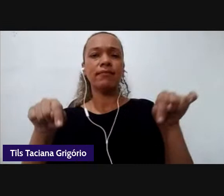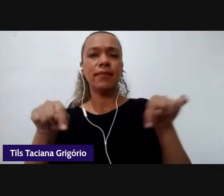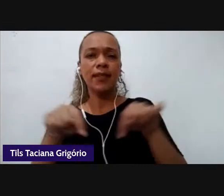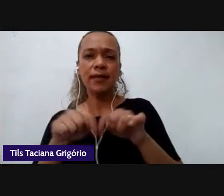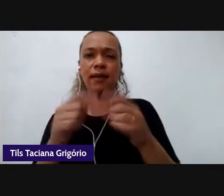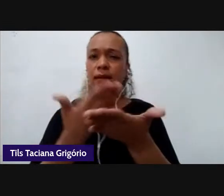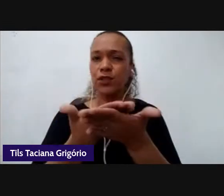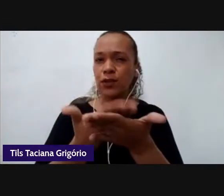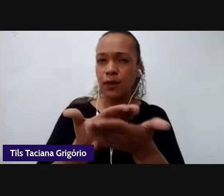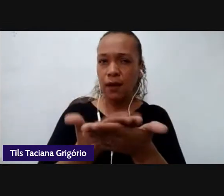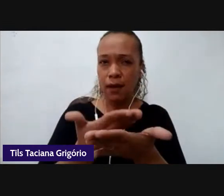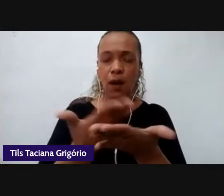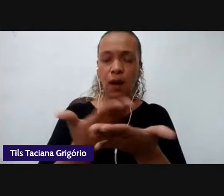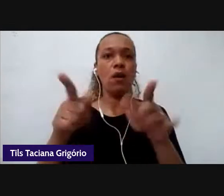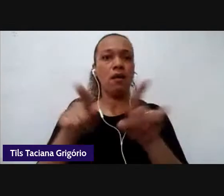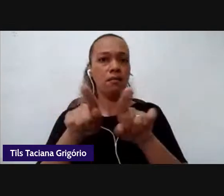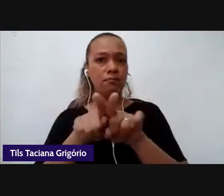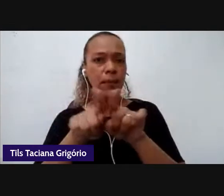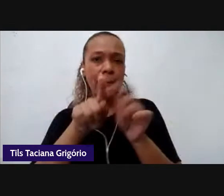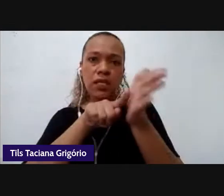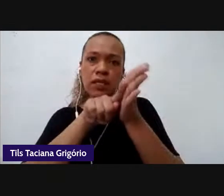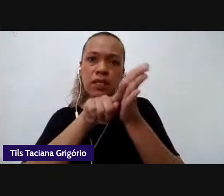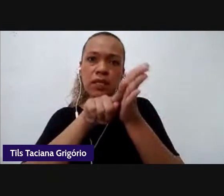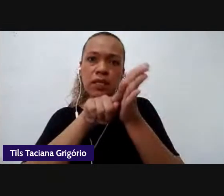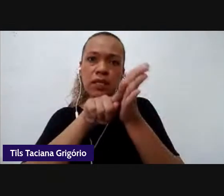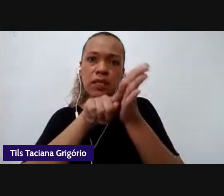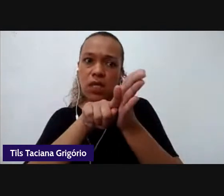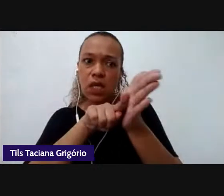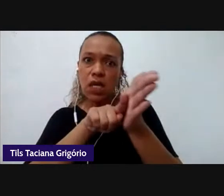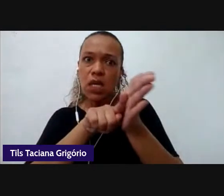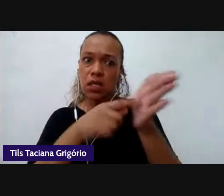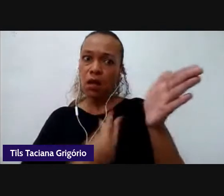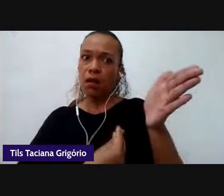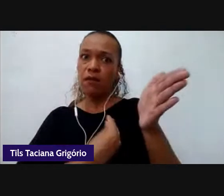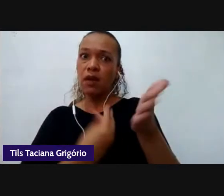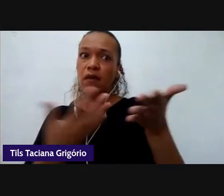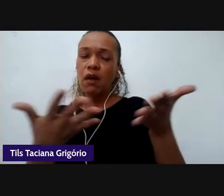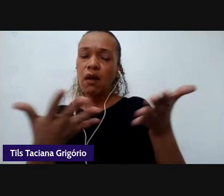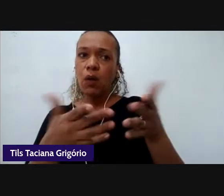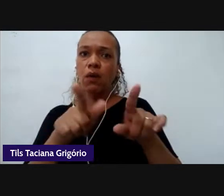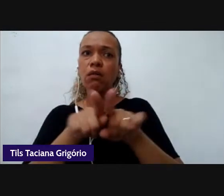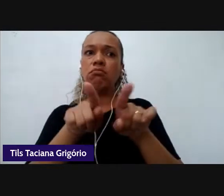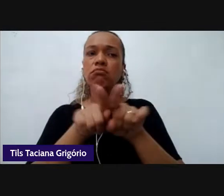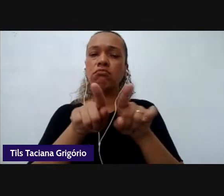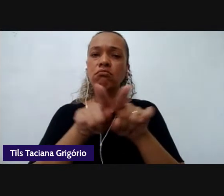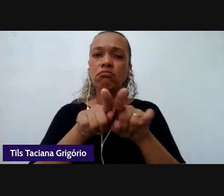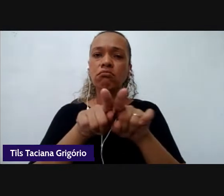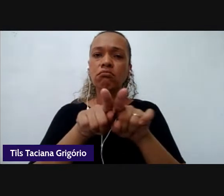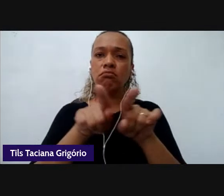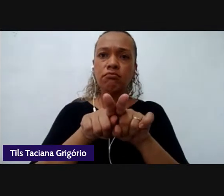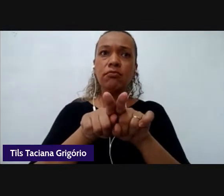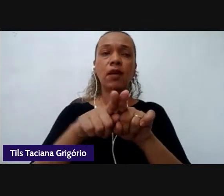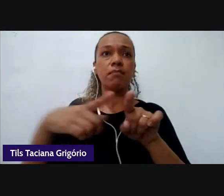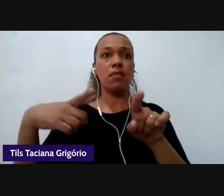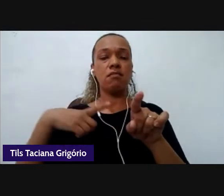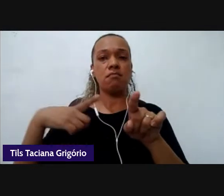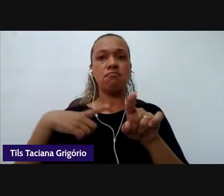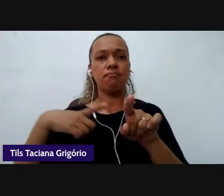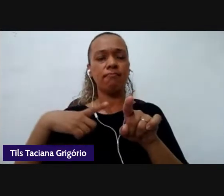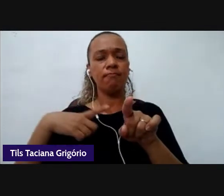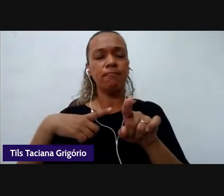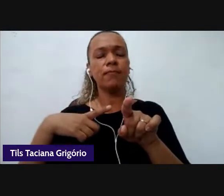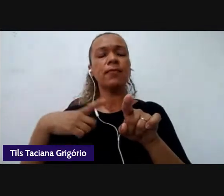pesquisas que estão sendo desenvolvidas, se não em foco diretamente, mas atravessam de certa forma